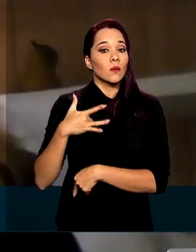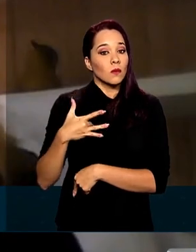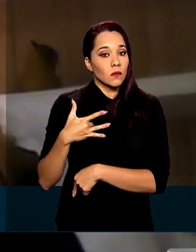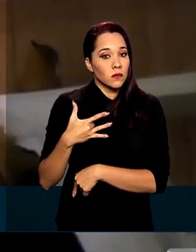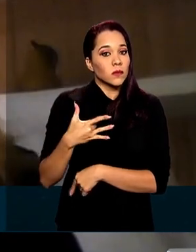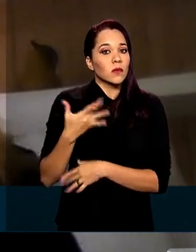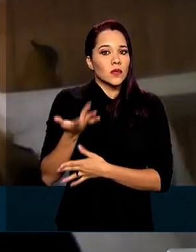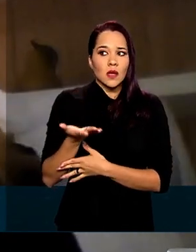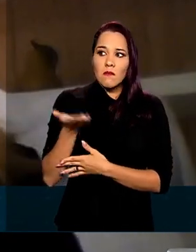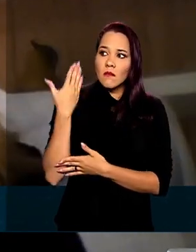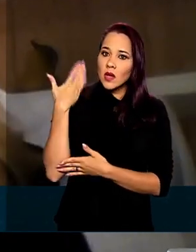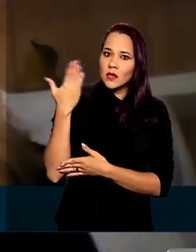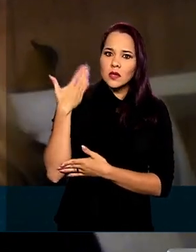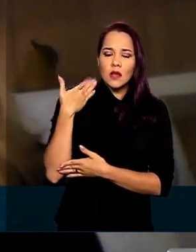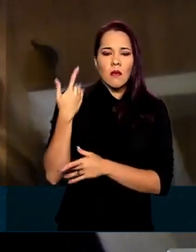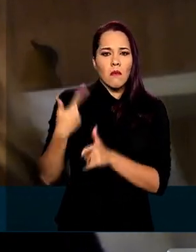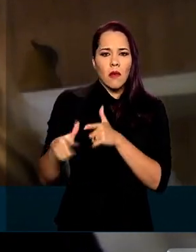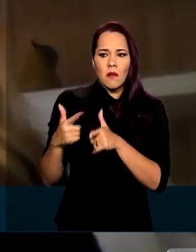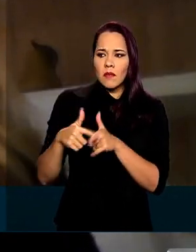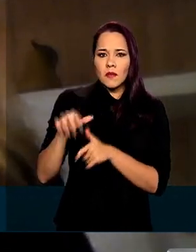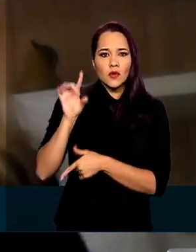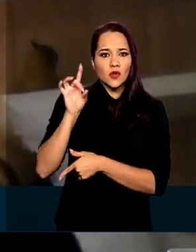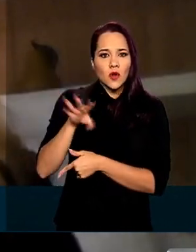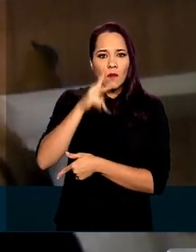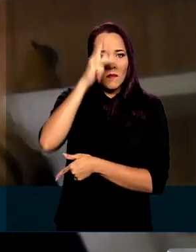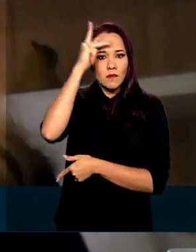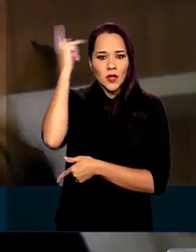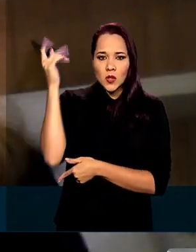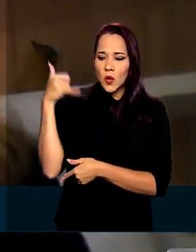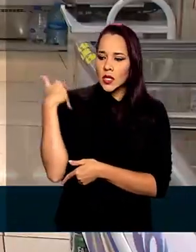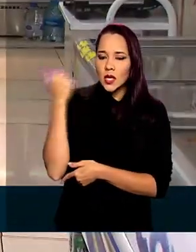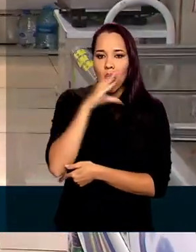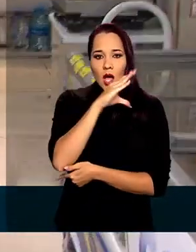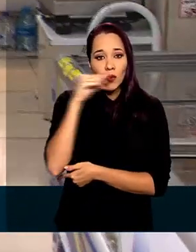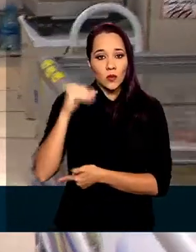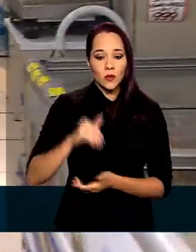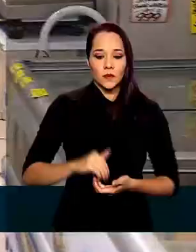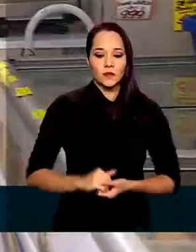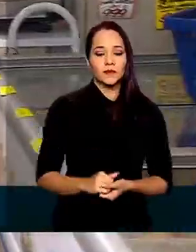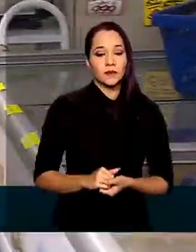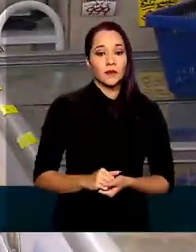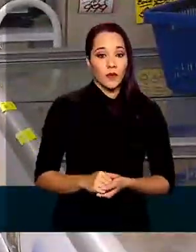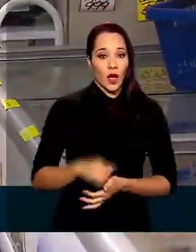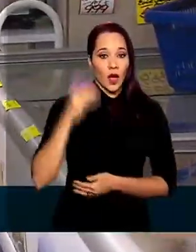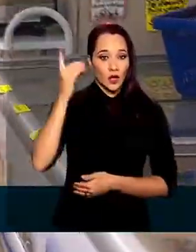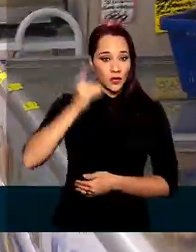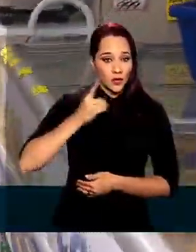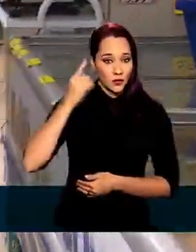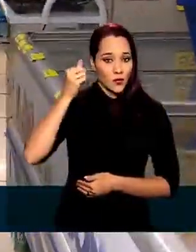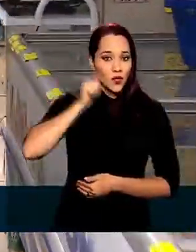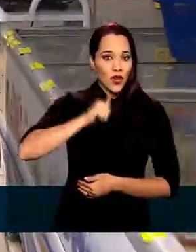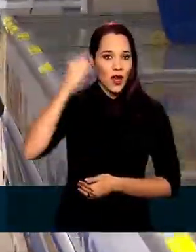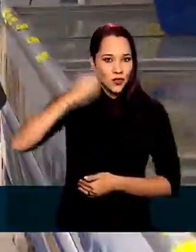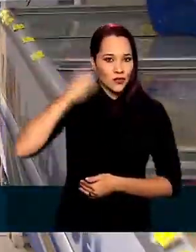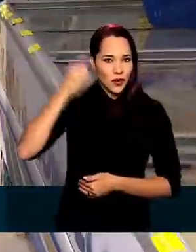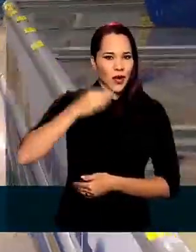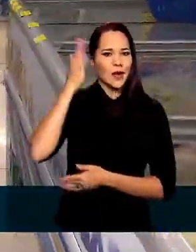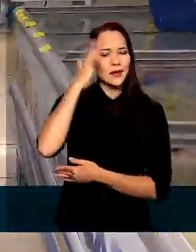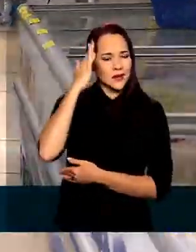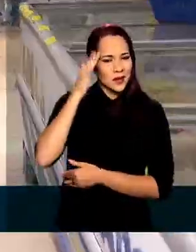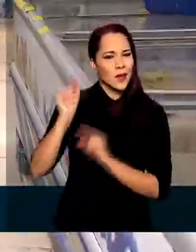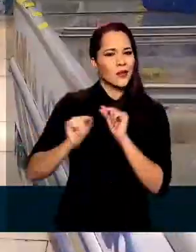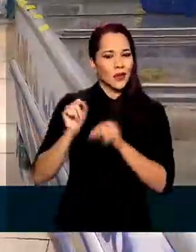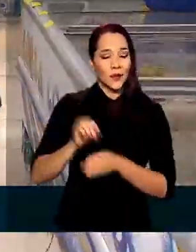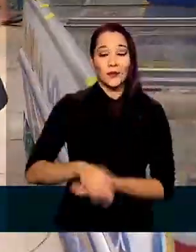até muito pouco tempo eram problemas de saúde relacionados aos adultos. A advogada Michele Rodrigues sabe bem o que é isso.